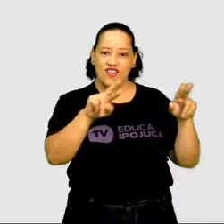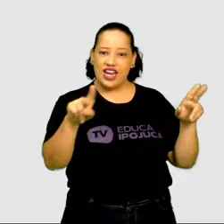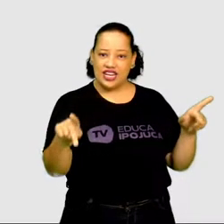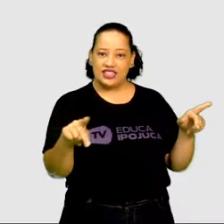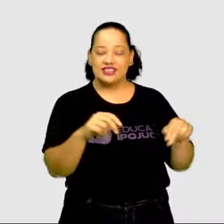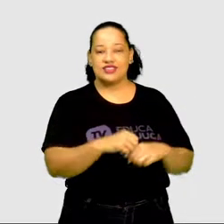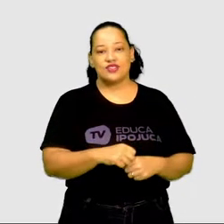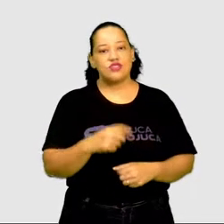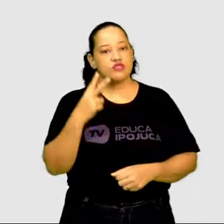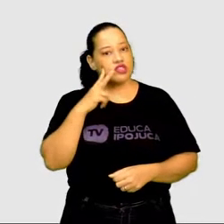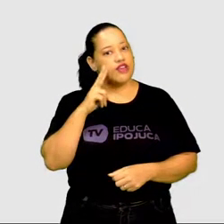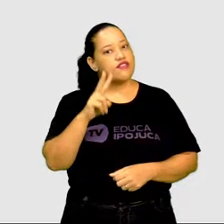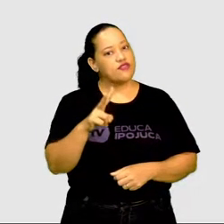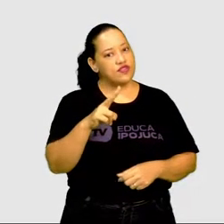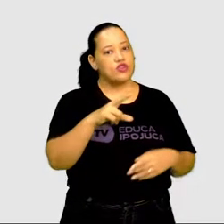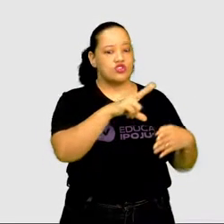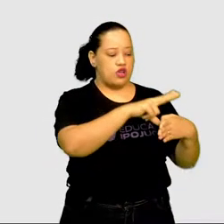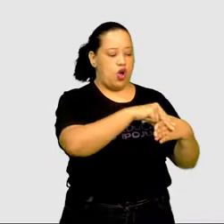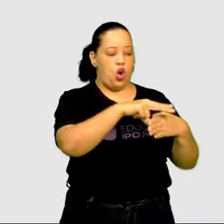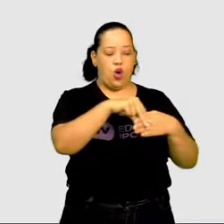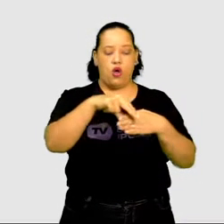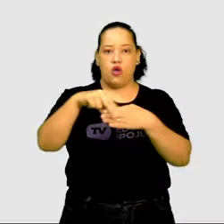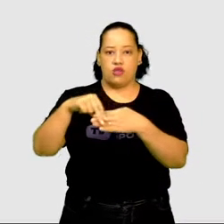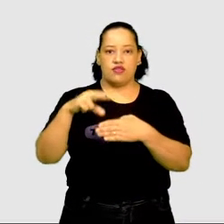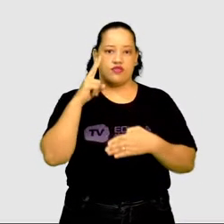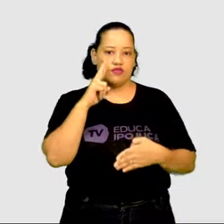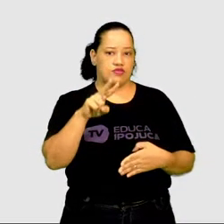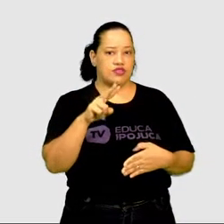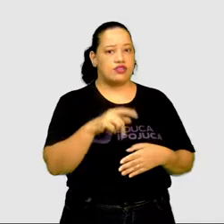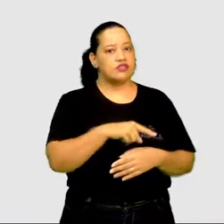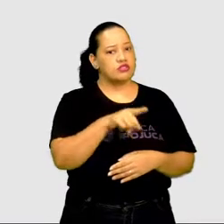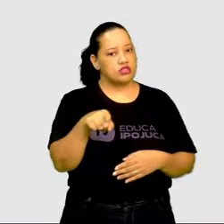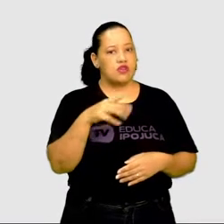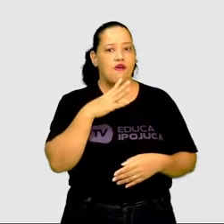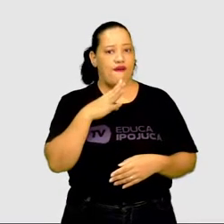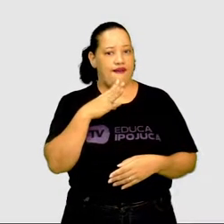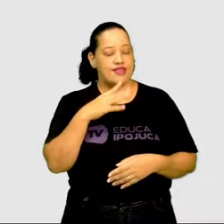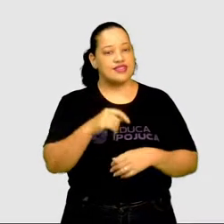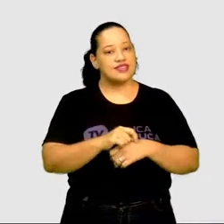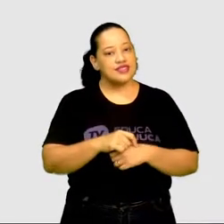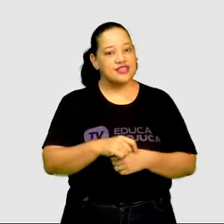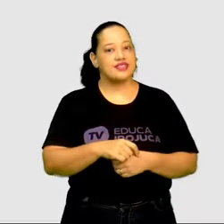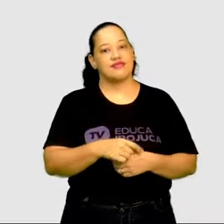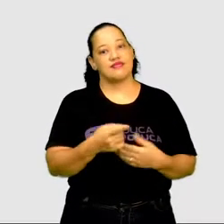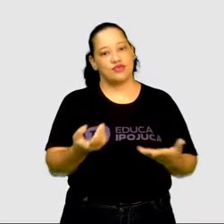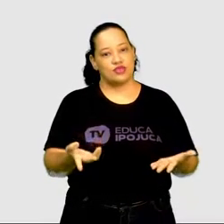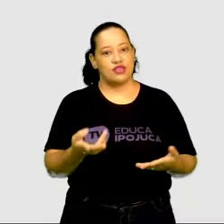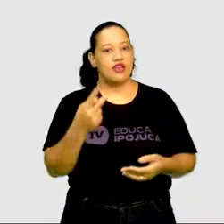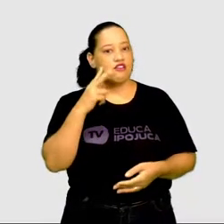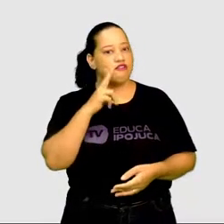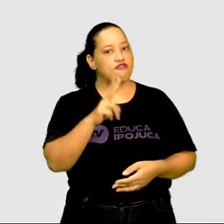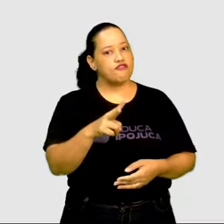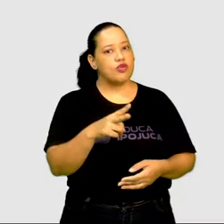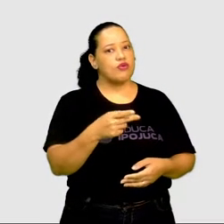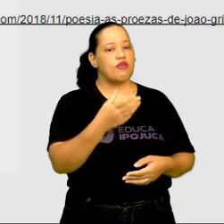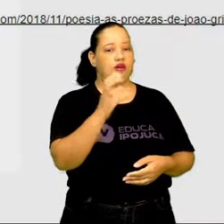Já ouviu falar em Cordel? Será que você já ouviu falar sobre a questão do Cordel?